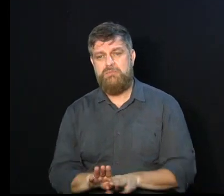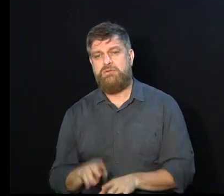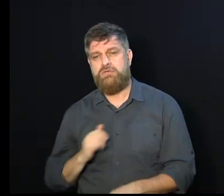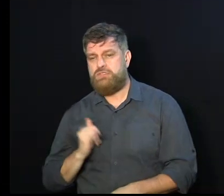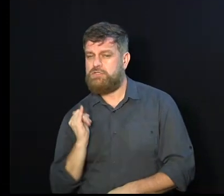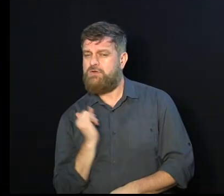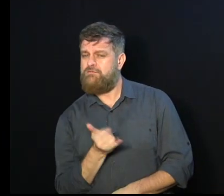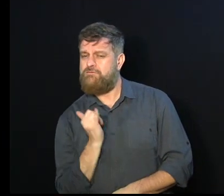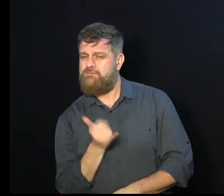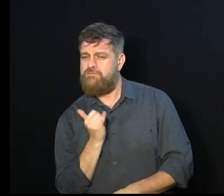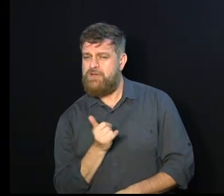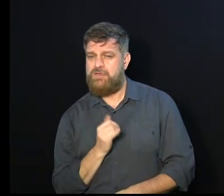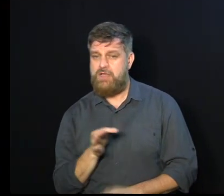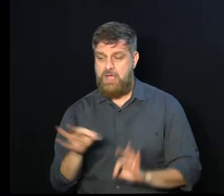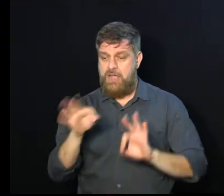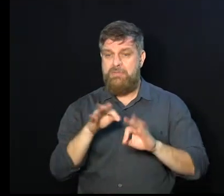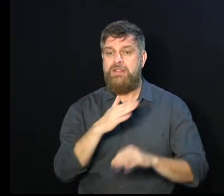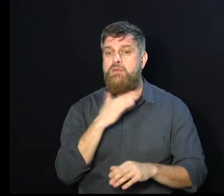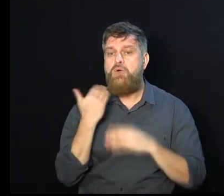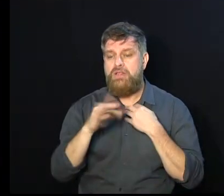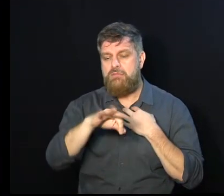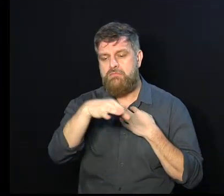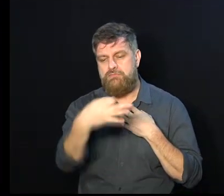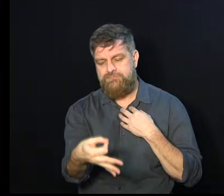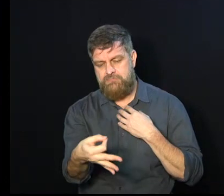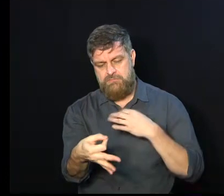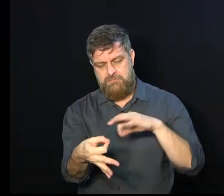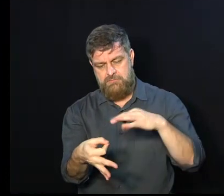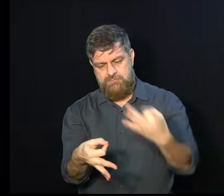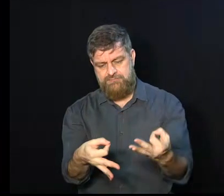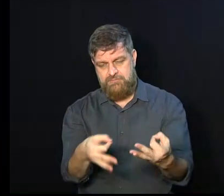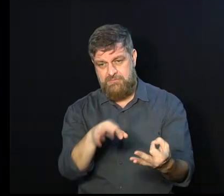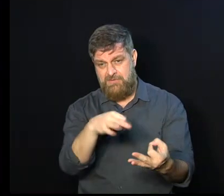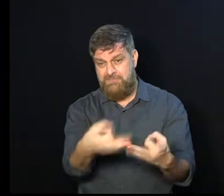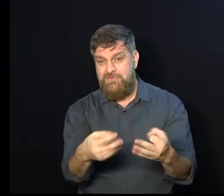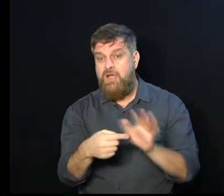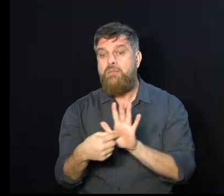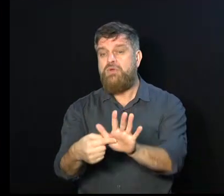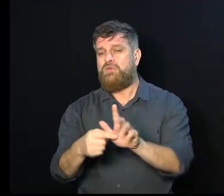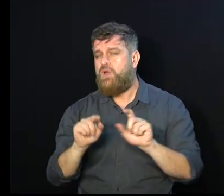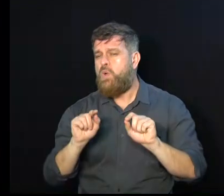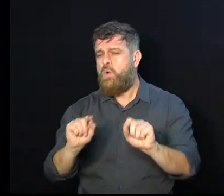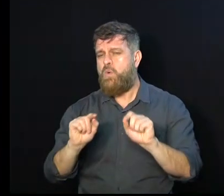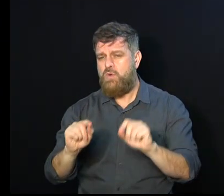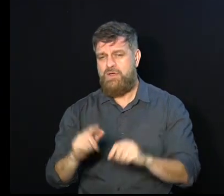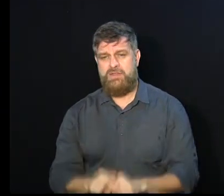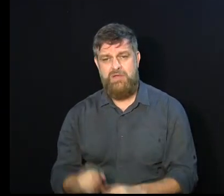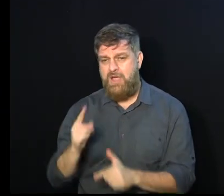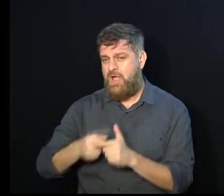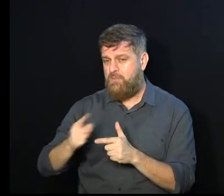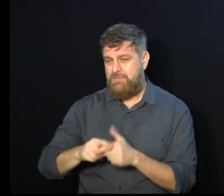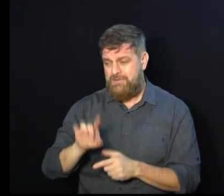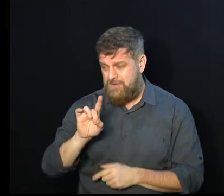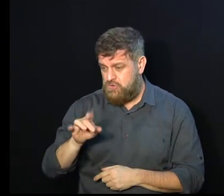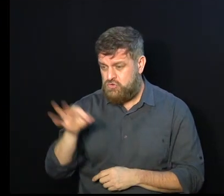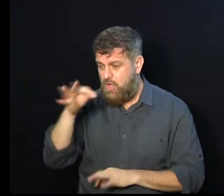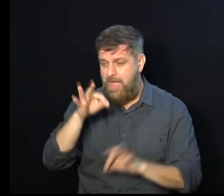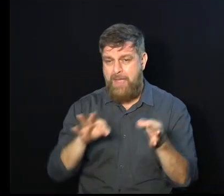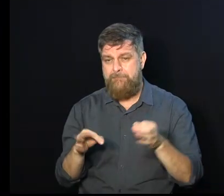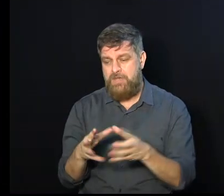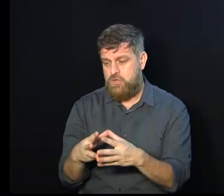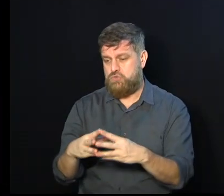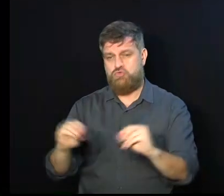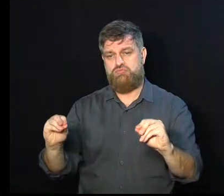as abelhas estão morrendo, é para mostrar para vocês que o problema não é só elas desaparecerem.